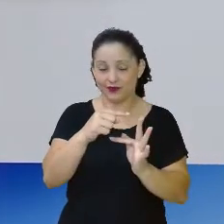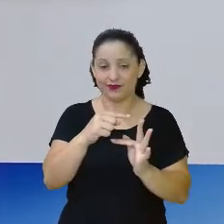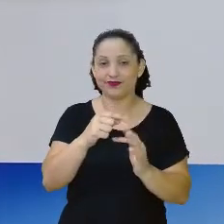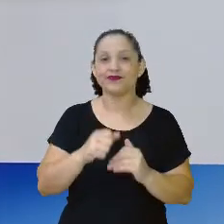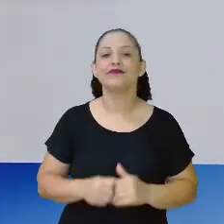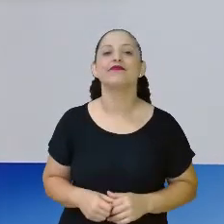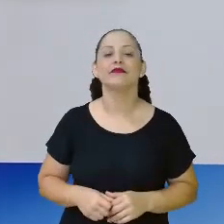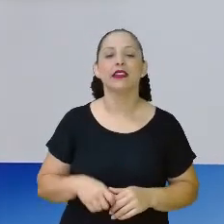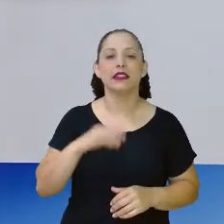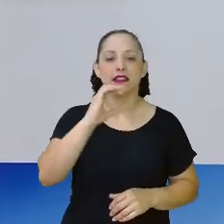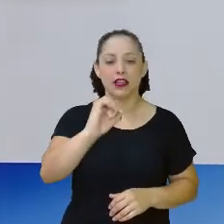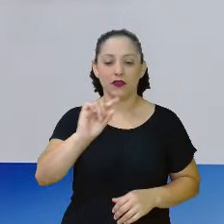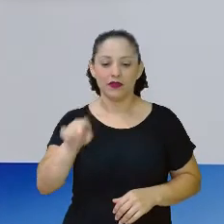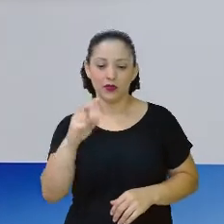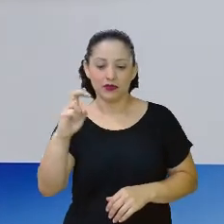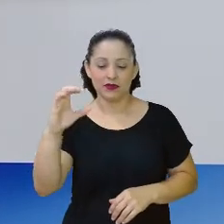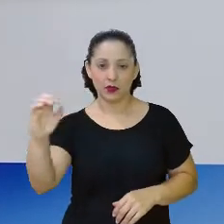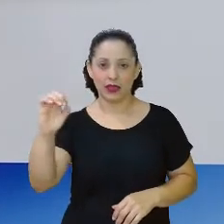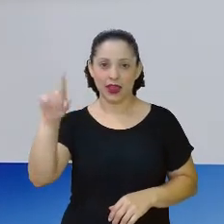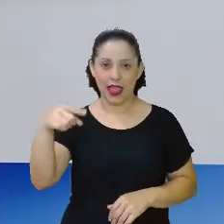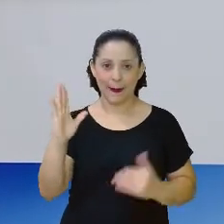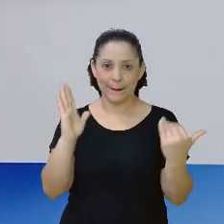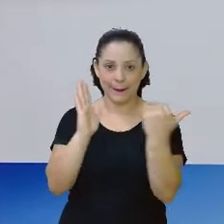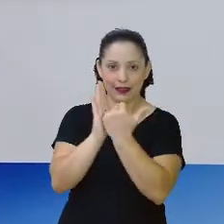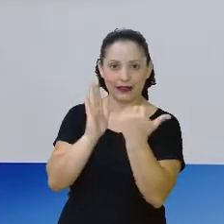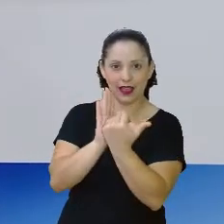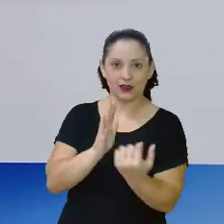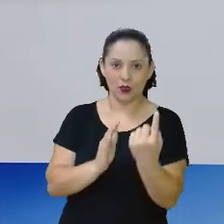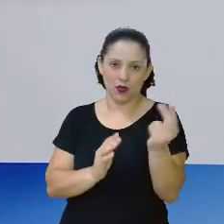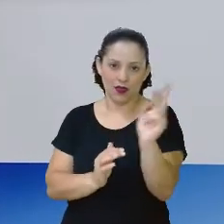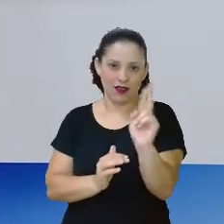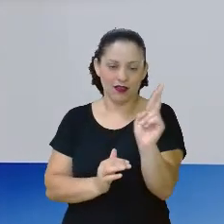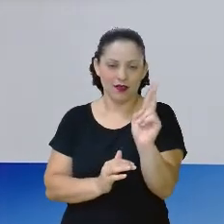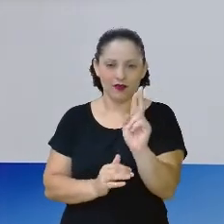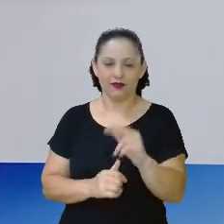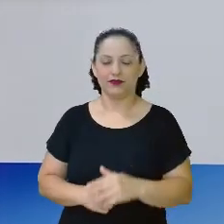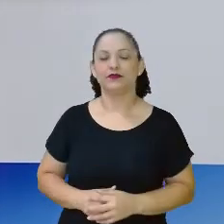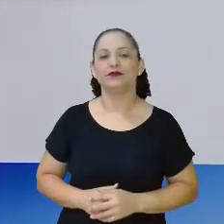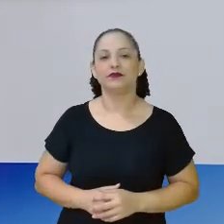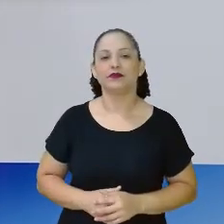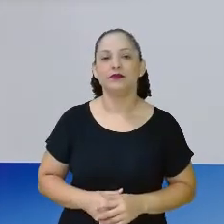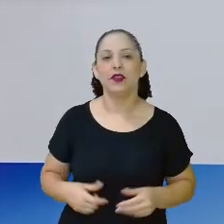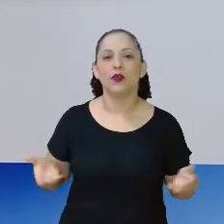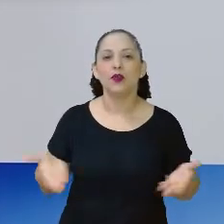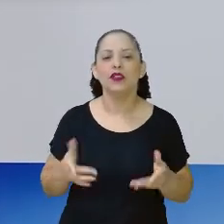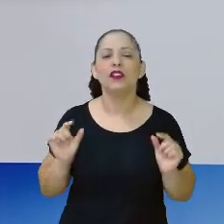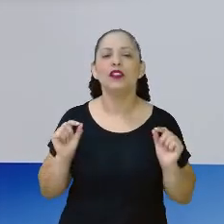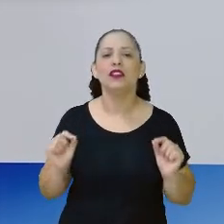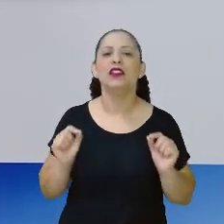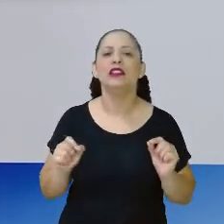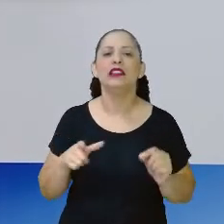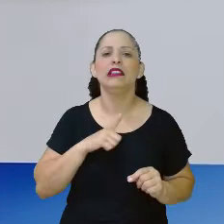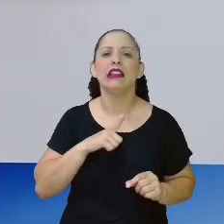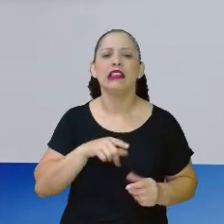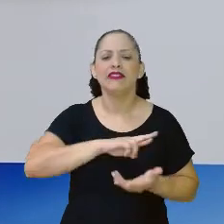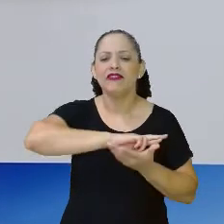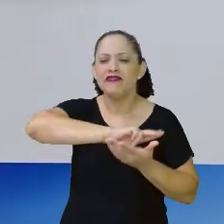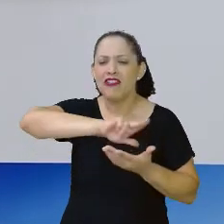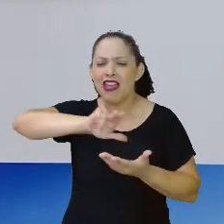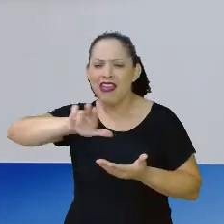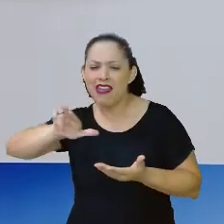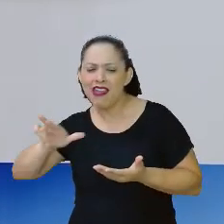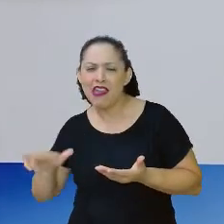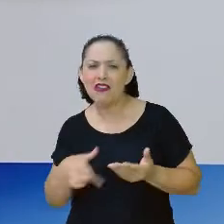centavos é a metade do real. Então, aí, nós estamos fazendo as várias leituras,